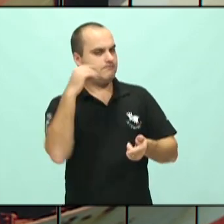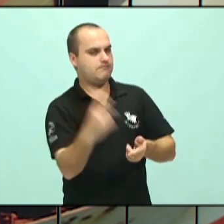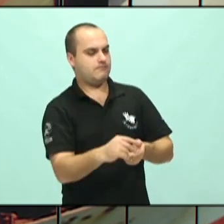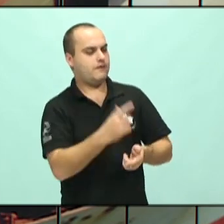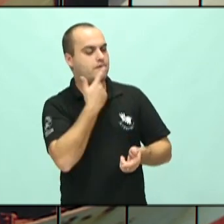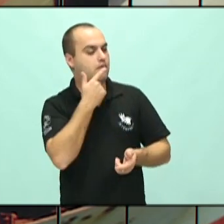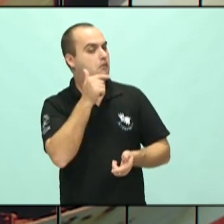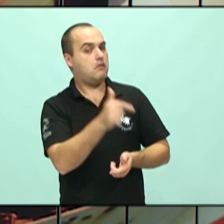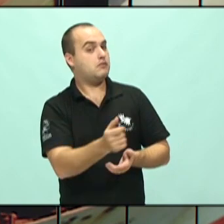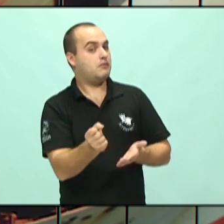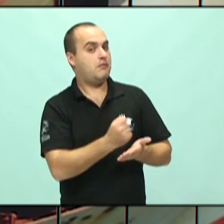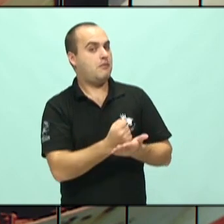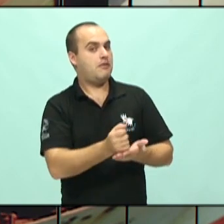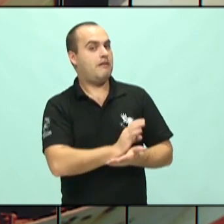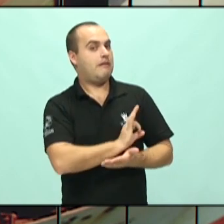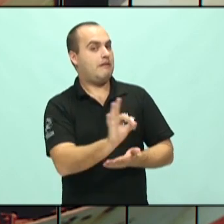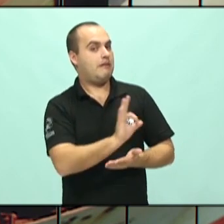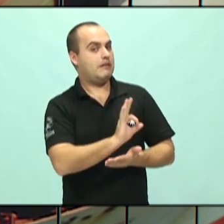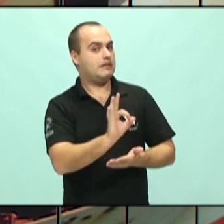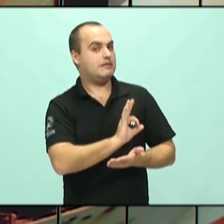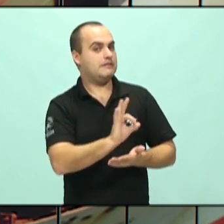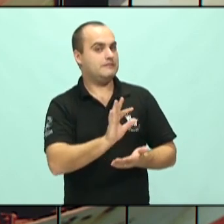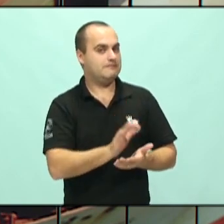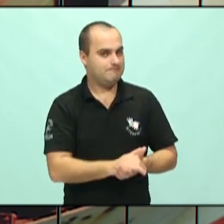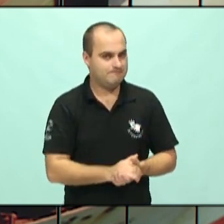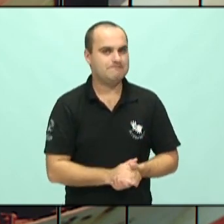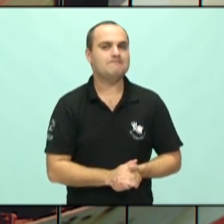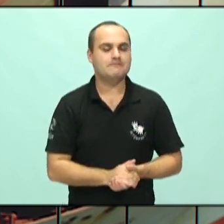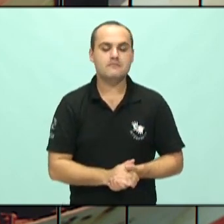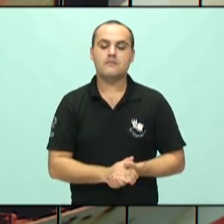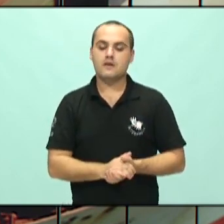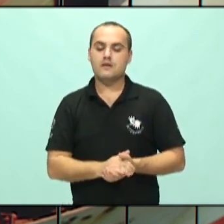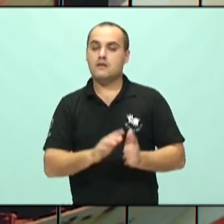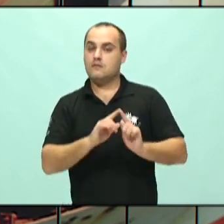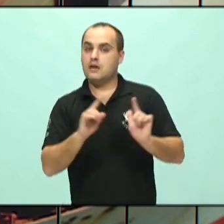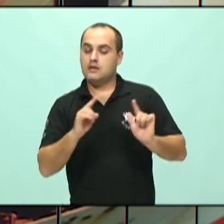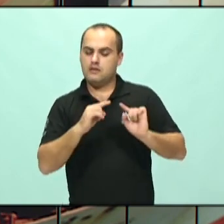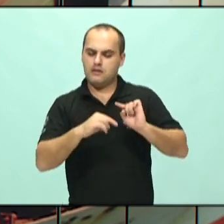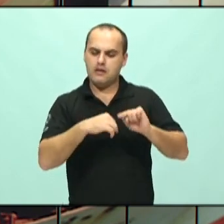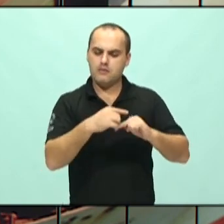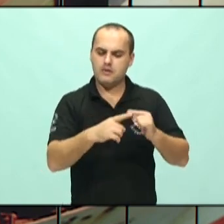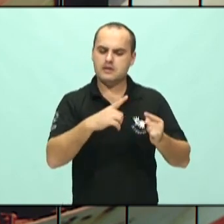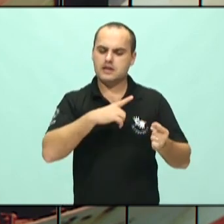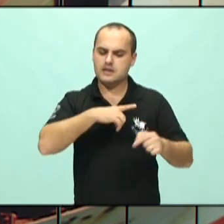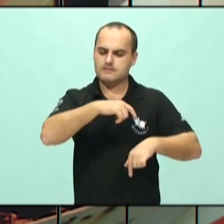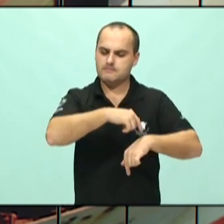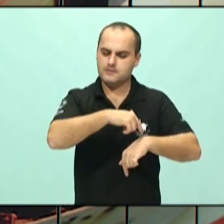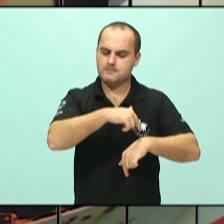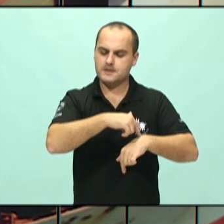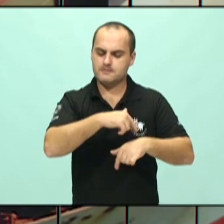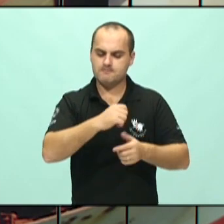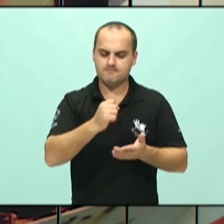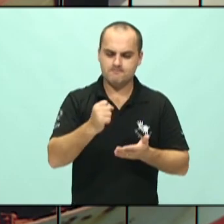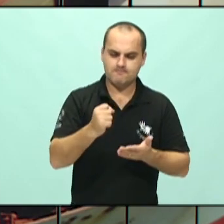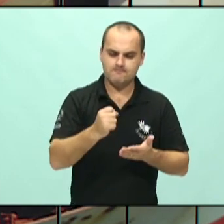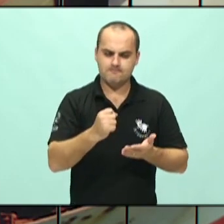controla nada. E frente a isso, frente a esse descontrole, muitas vezes a gente tem essa sensação.